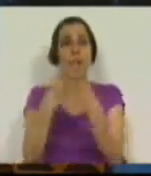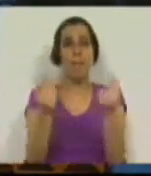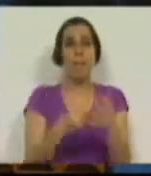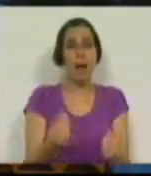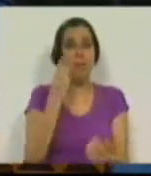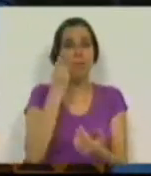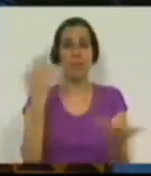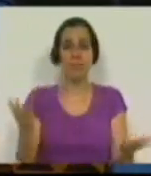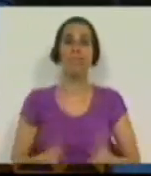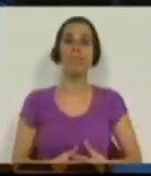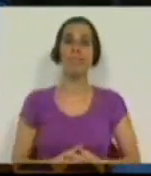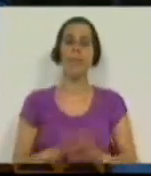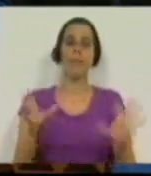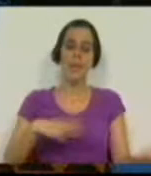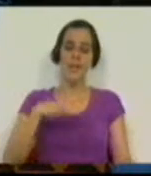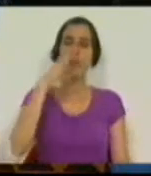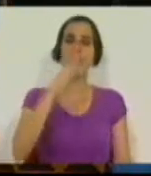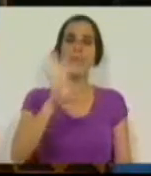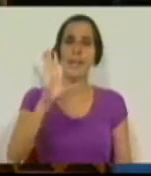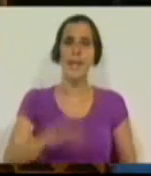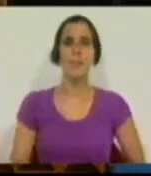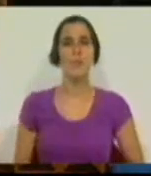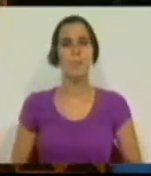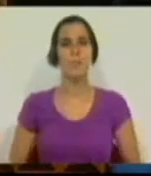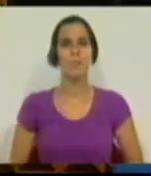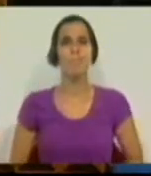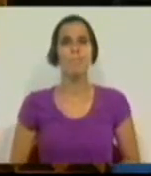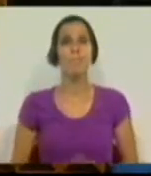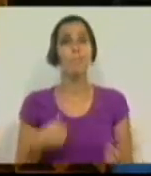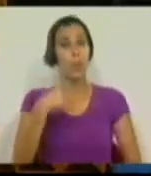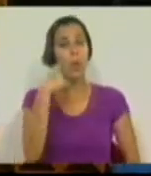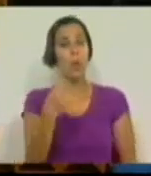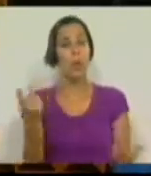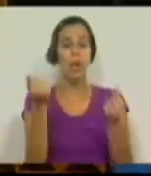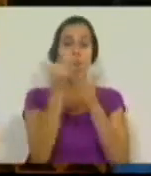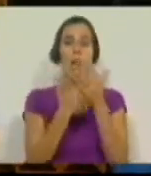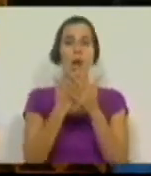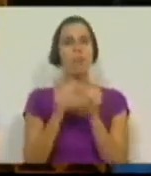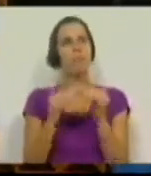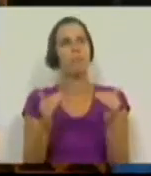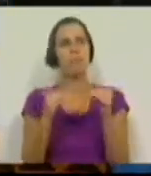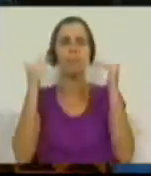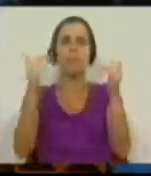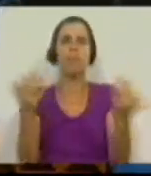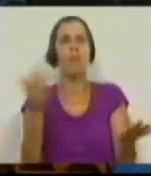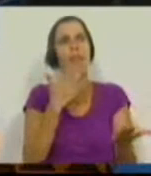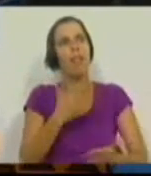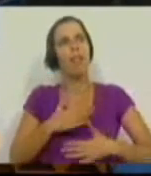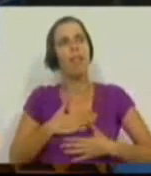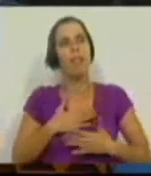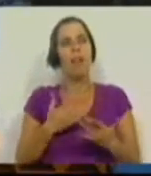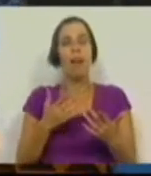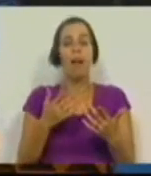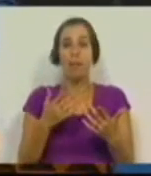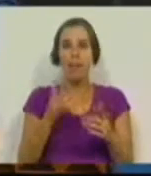mas, digamos que, reconhecemos que a economia de escala permite atrair